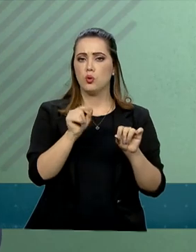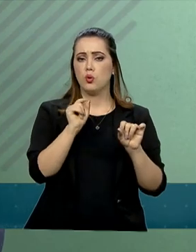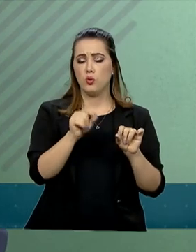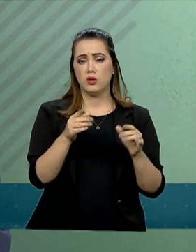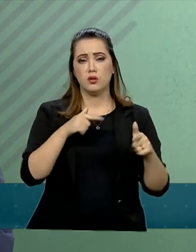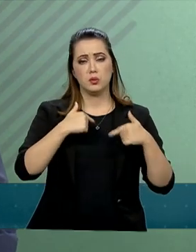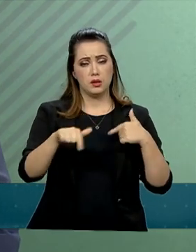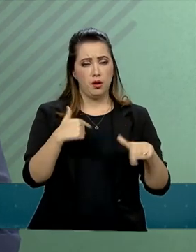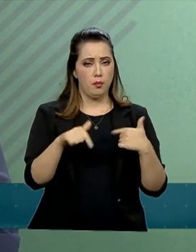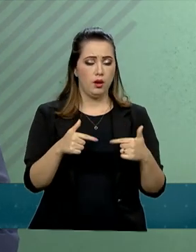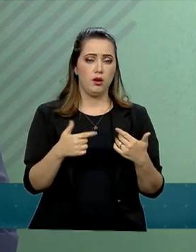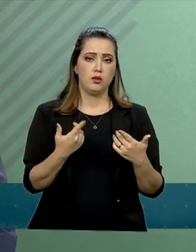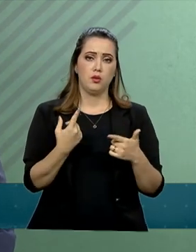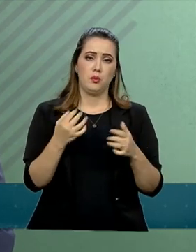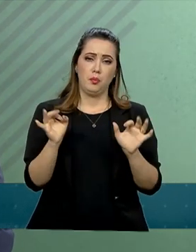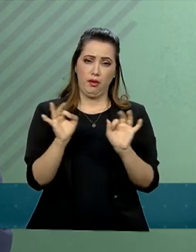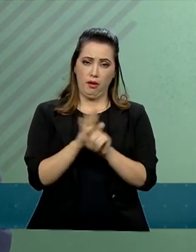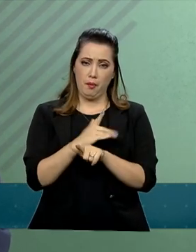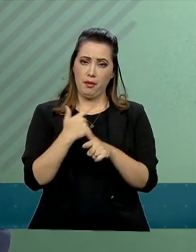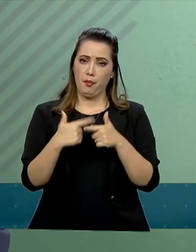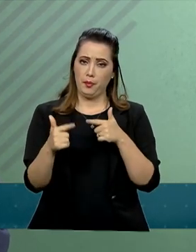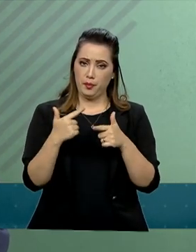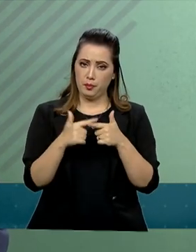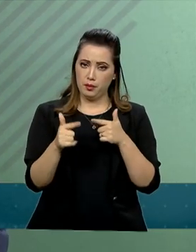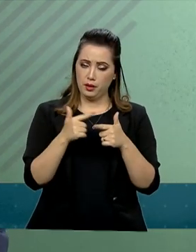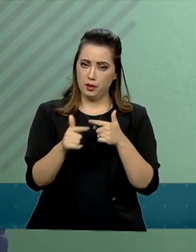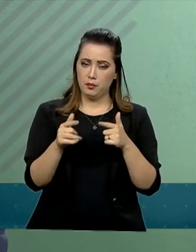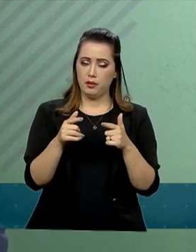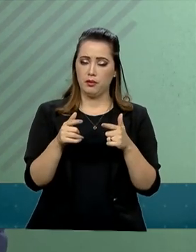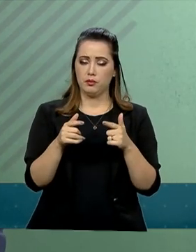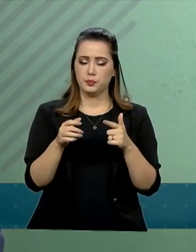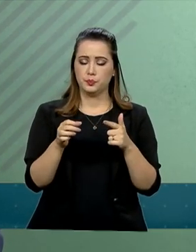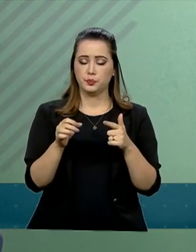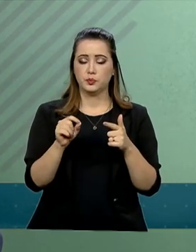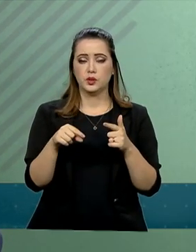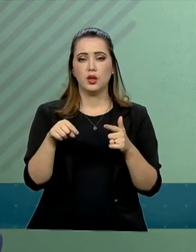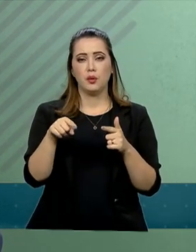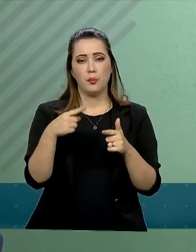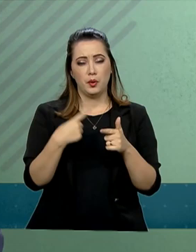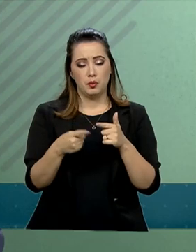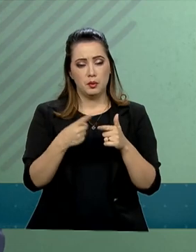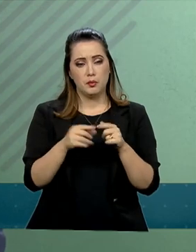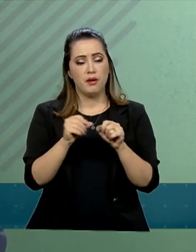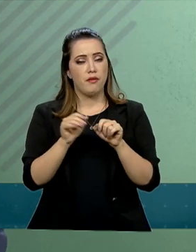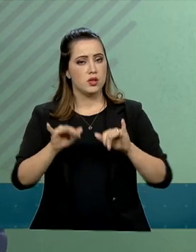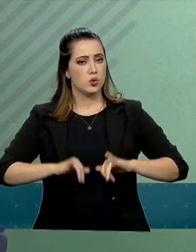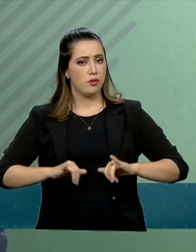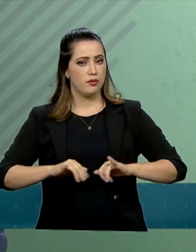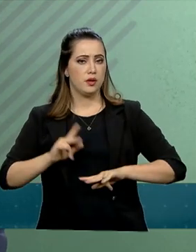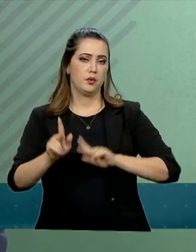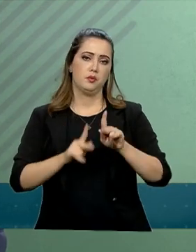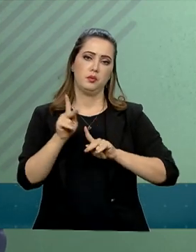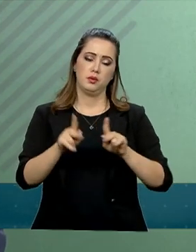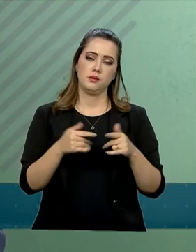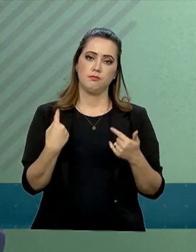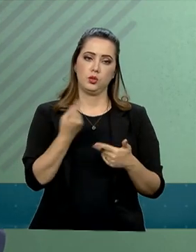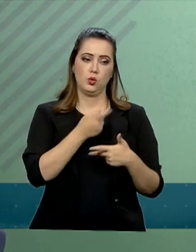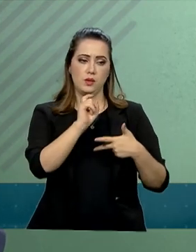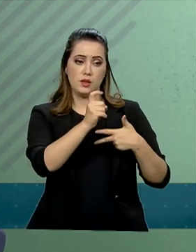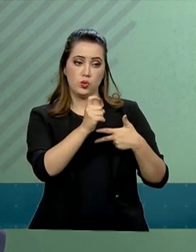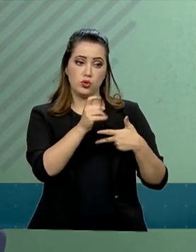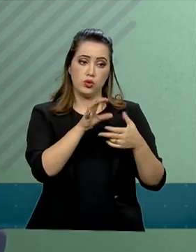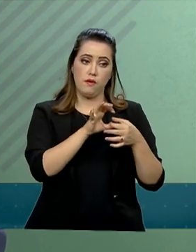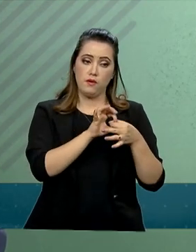problemas que afetam a população brasileira. De forma que nós disponibilizarmos, por meio do poder executivo,